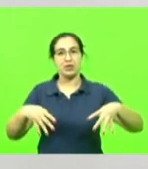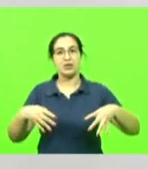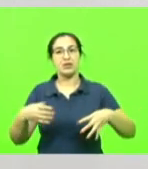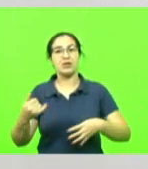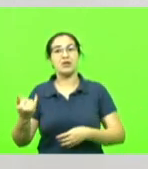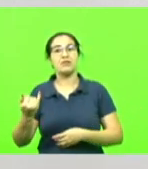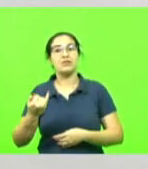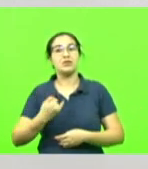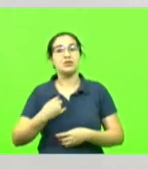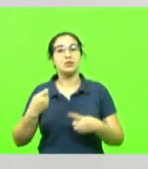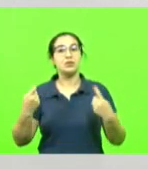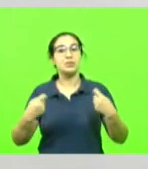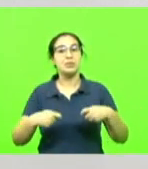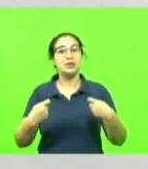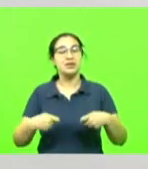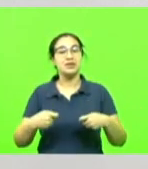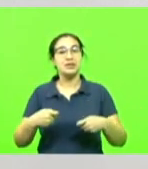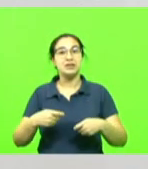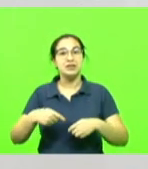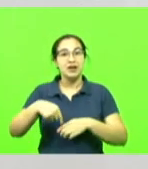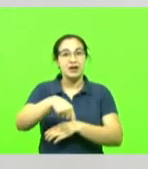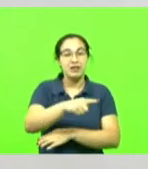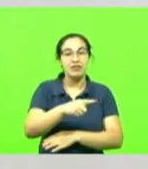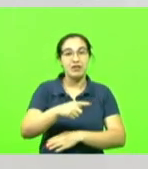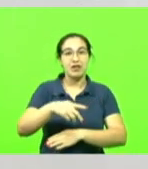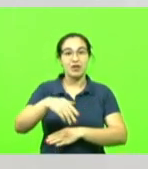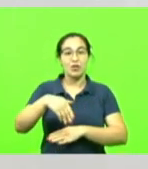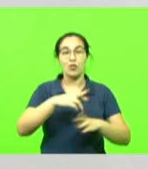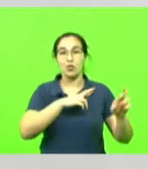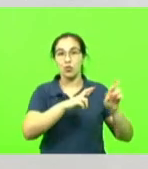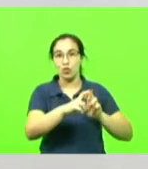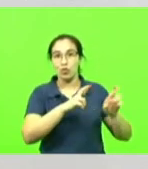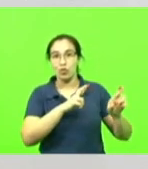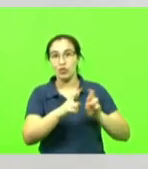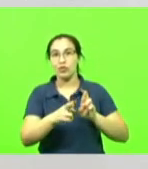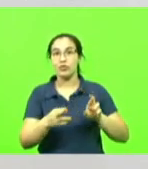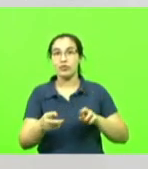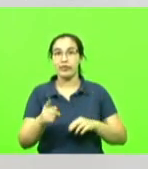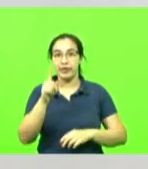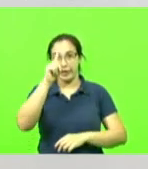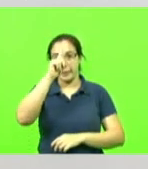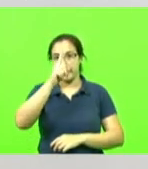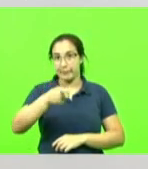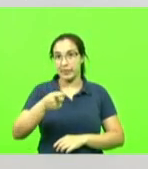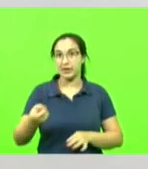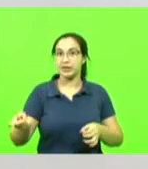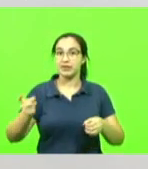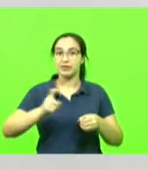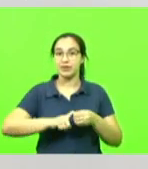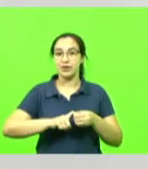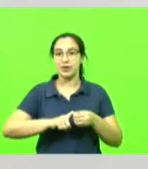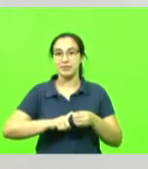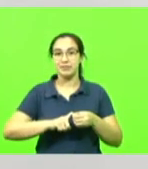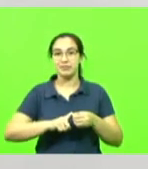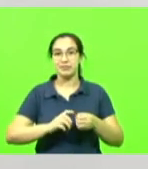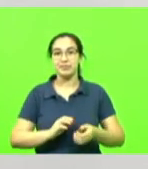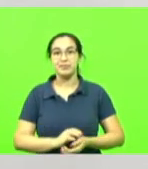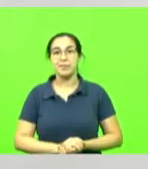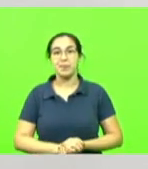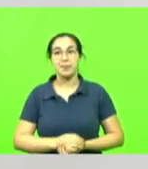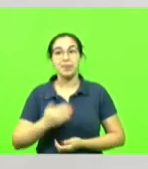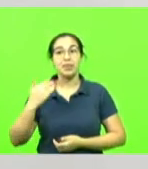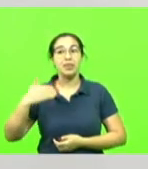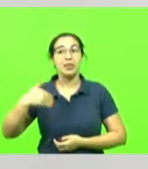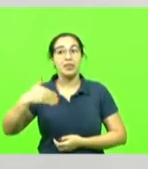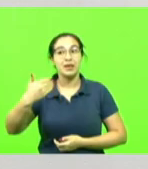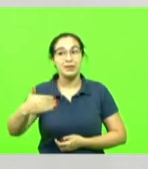embarca, vai para a rodovia que os ônibus da praça tem para Florianópolis, manda voltar. No dia seguinte receberam o aumento.